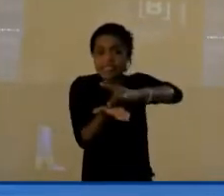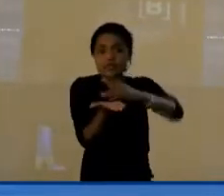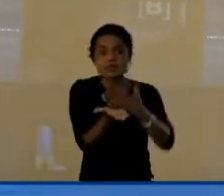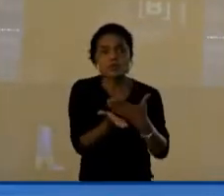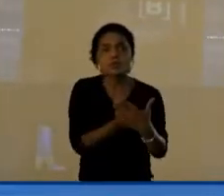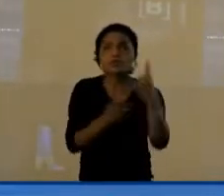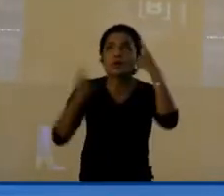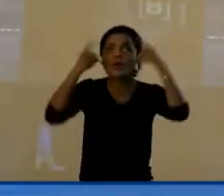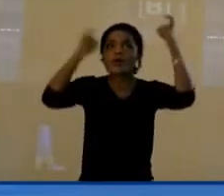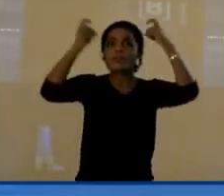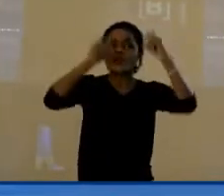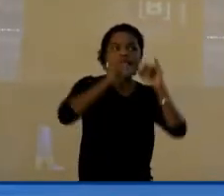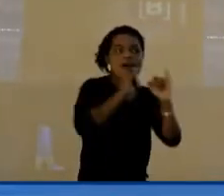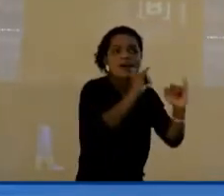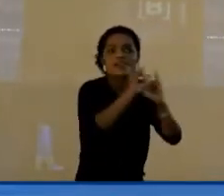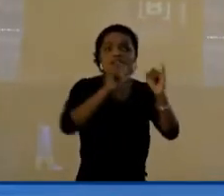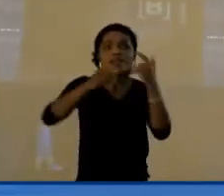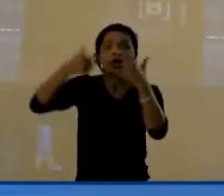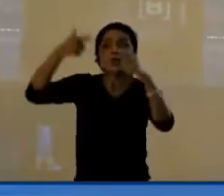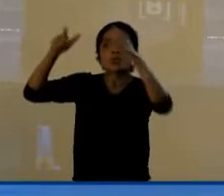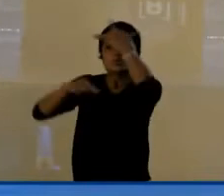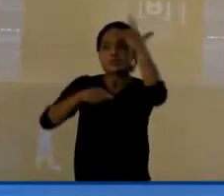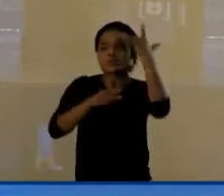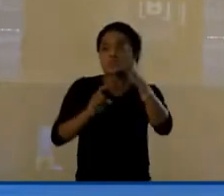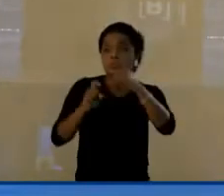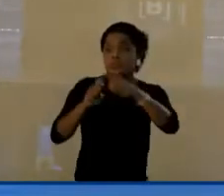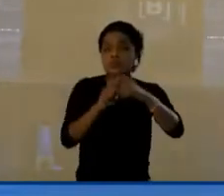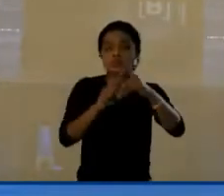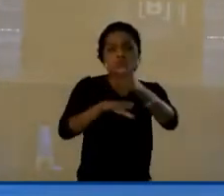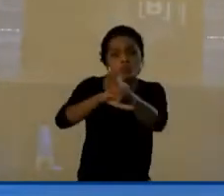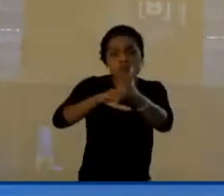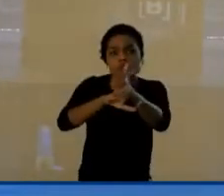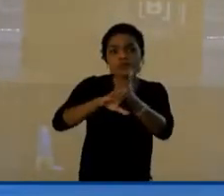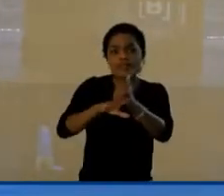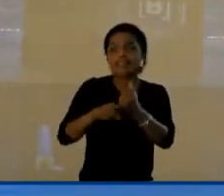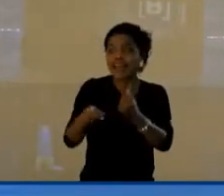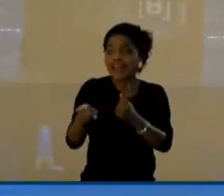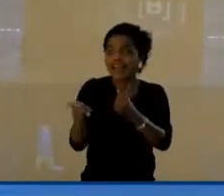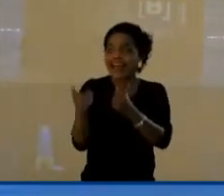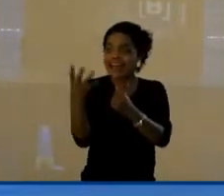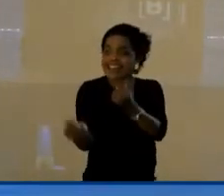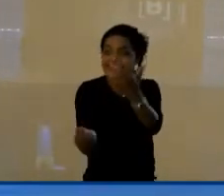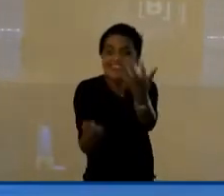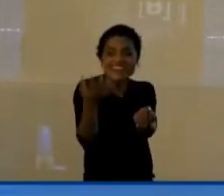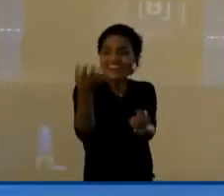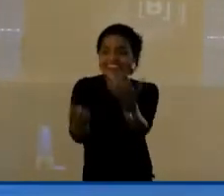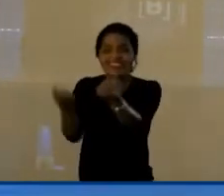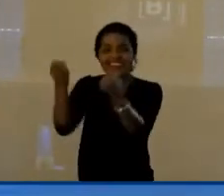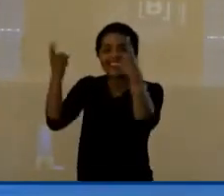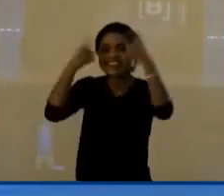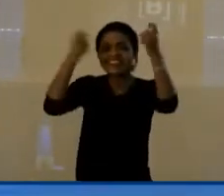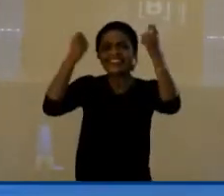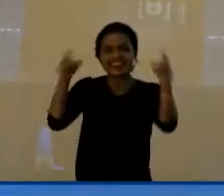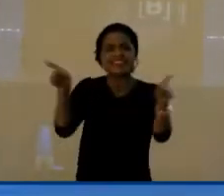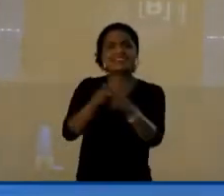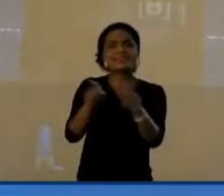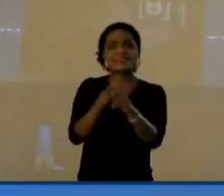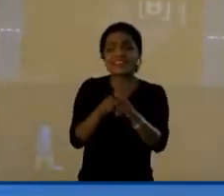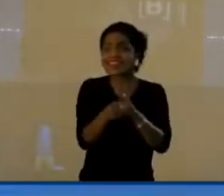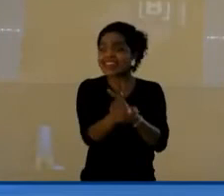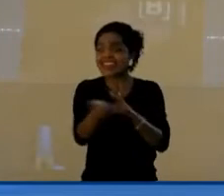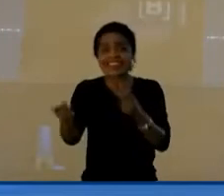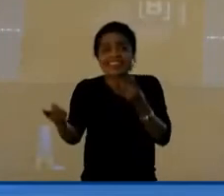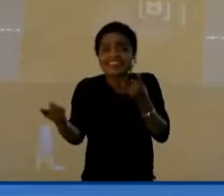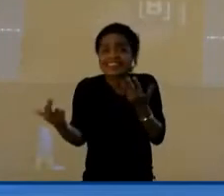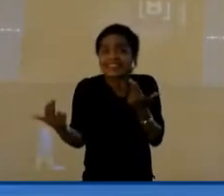falar da ideia com os outros oncologistas no Brasil, nós percebemos que a ideia era boa. A gente viu que outros oncologistas que passaram pela